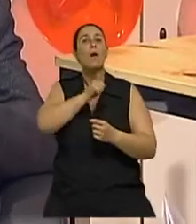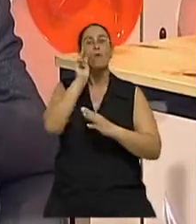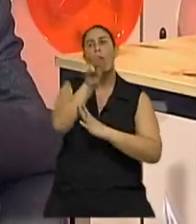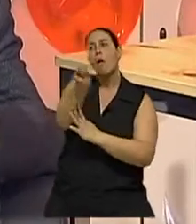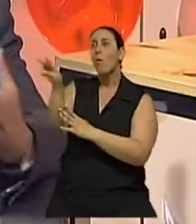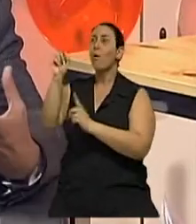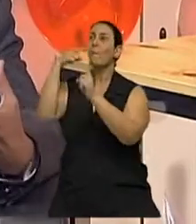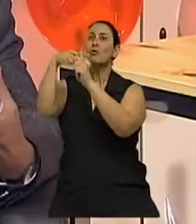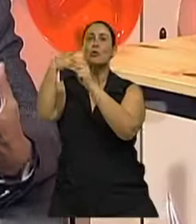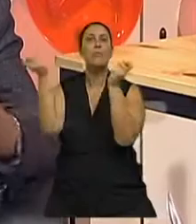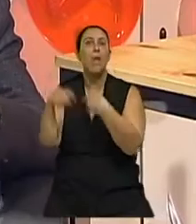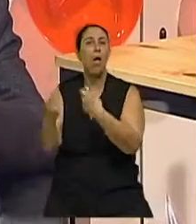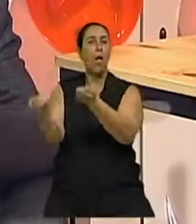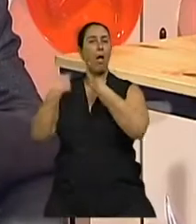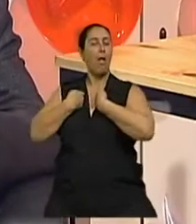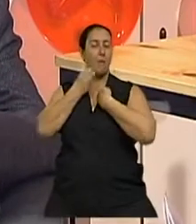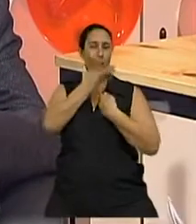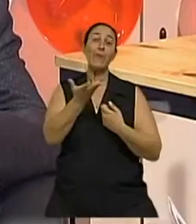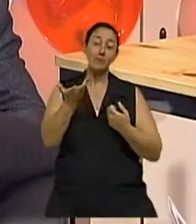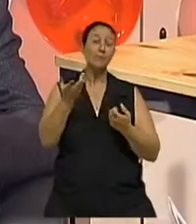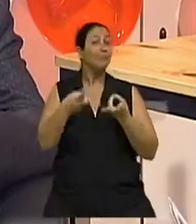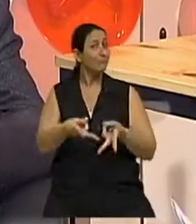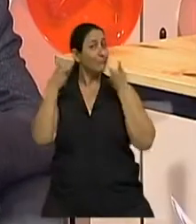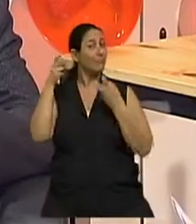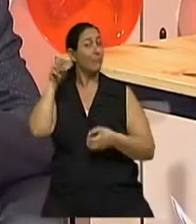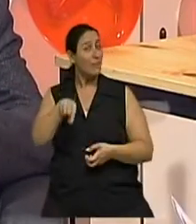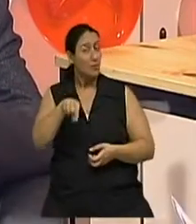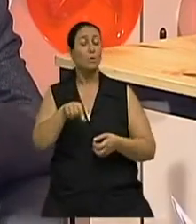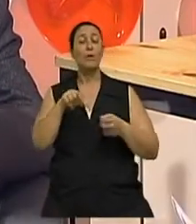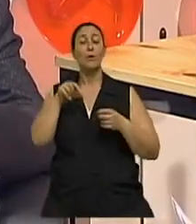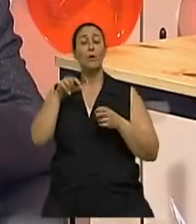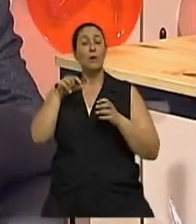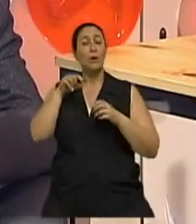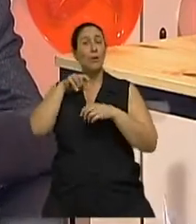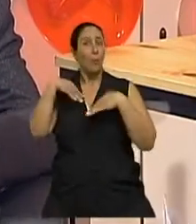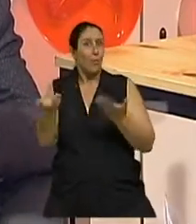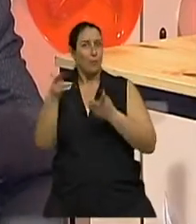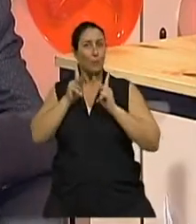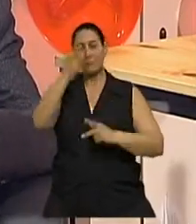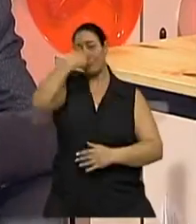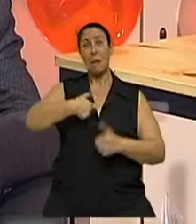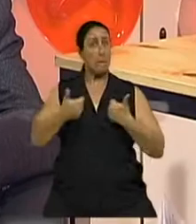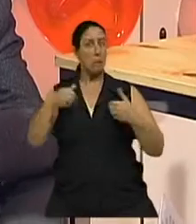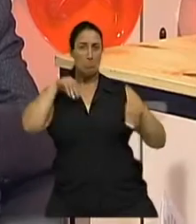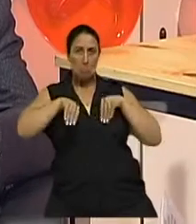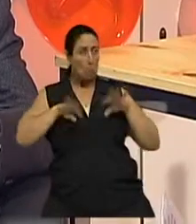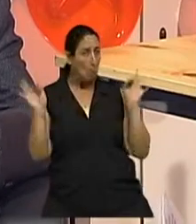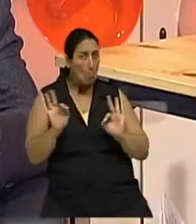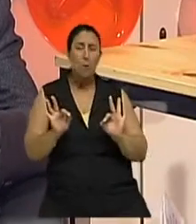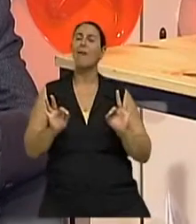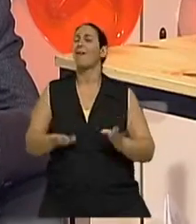tem e que a doença não tirou, né? Então, é essa plasticidade que a pessoa, quando está bem, quando não está deprimida, tem